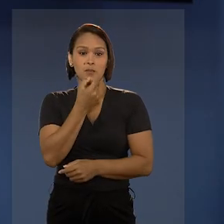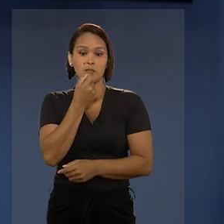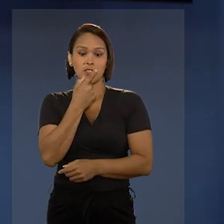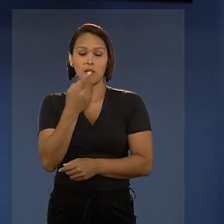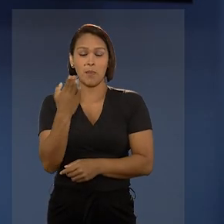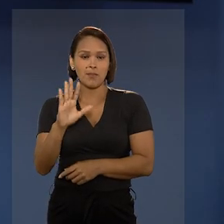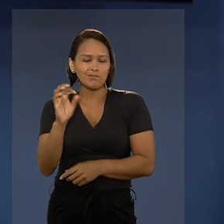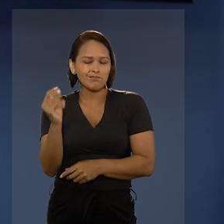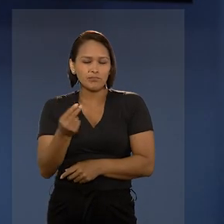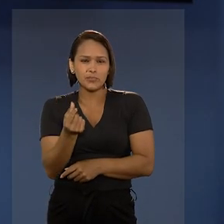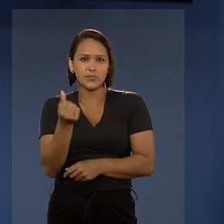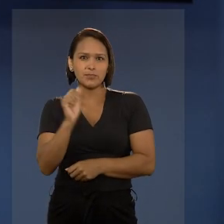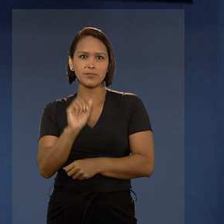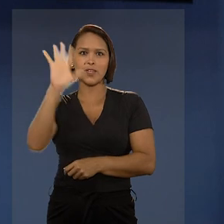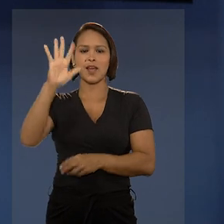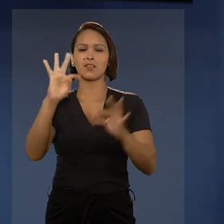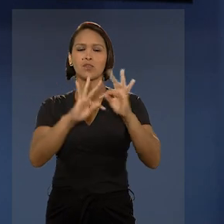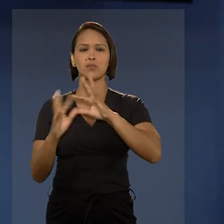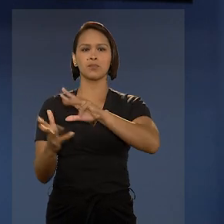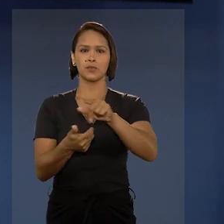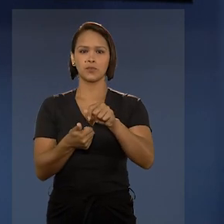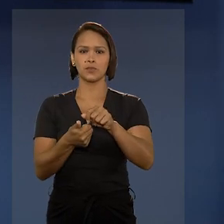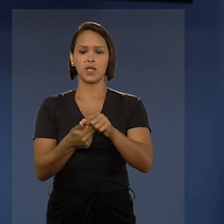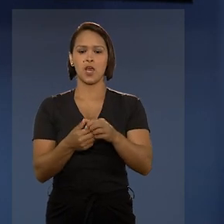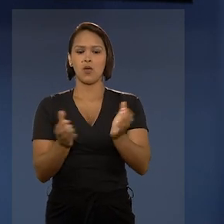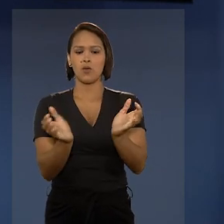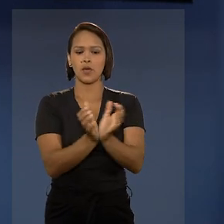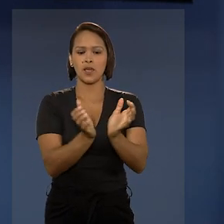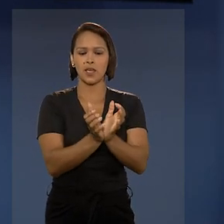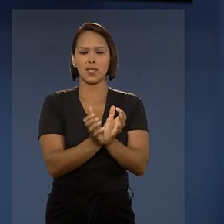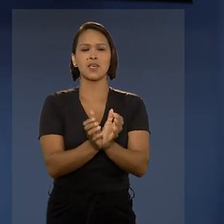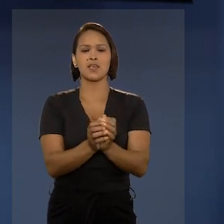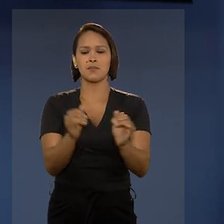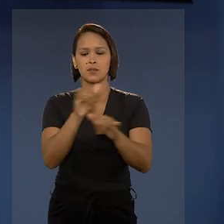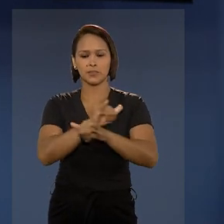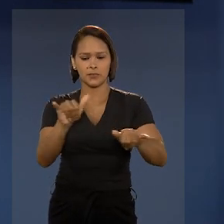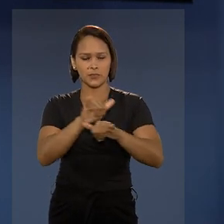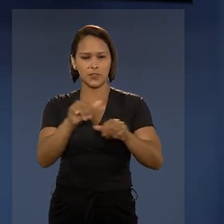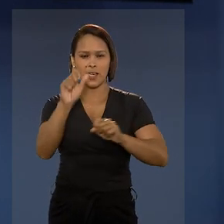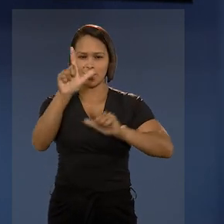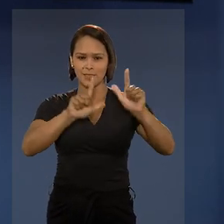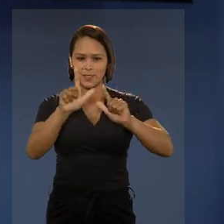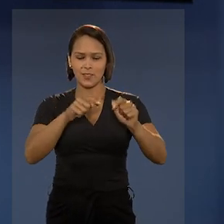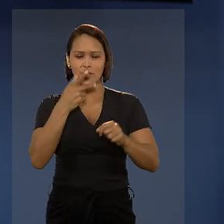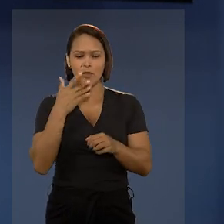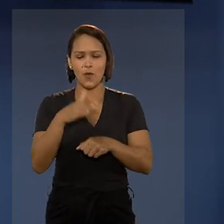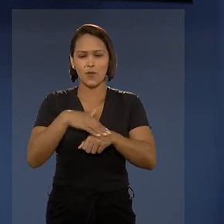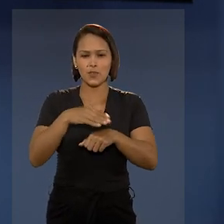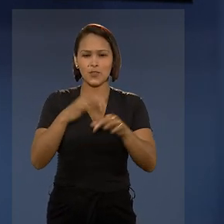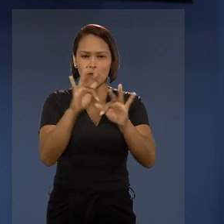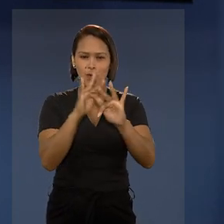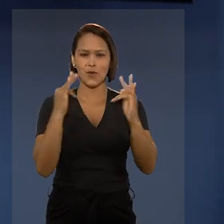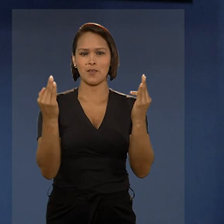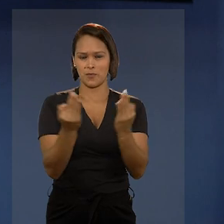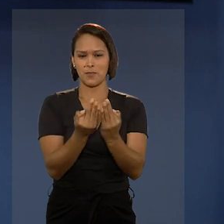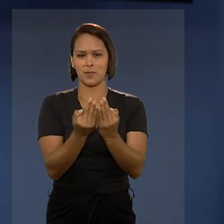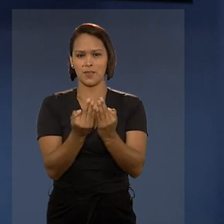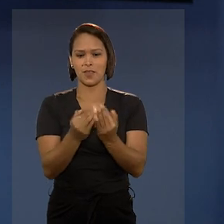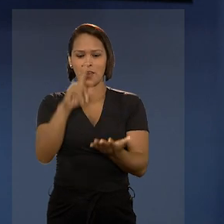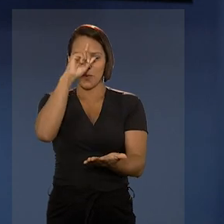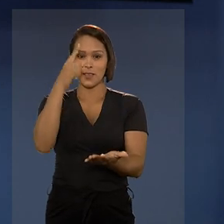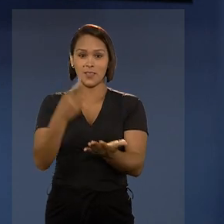medicamento é considerado um dos mais caros do mundo. A equipe do STJ Notícias conversou com a família da criança.